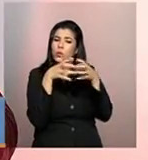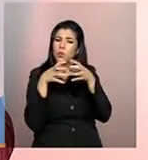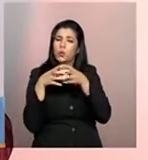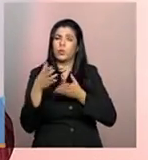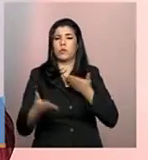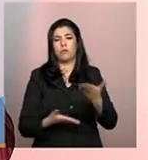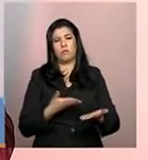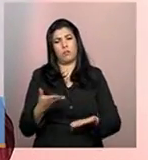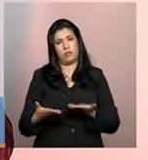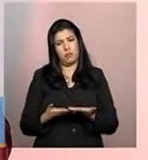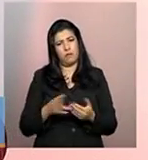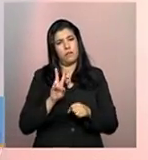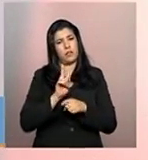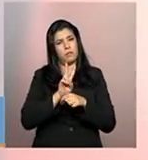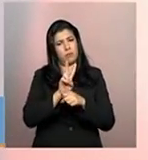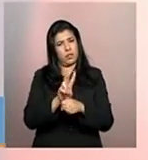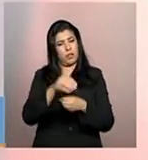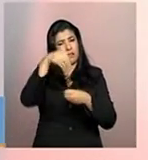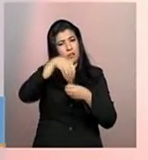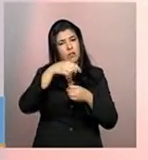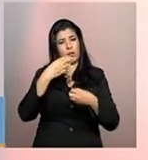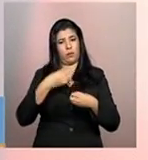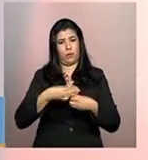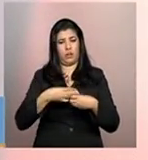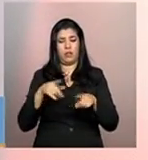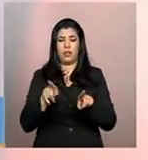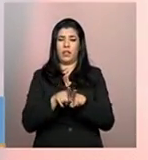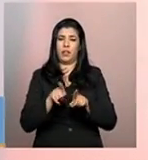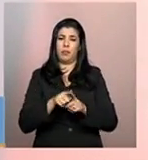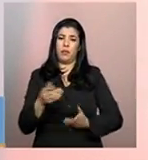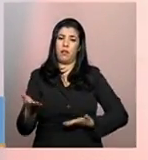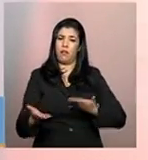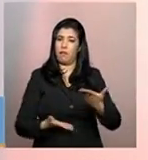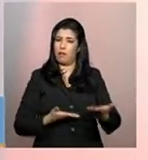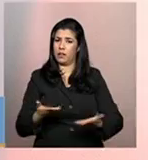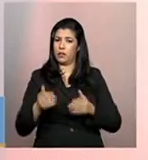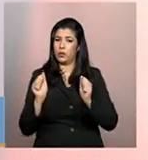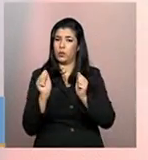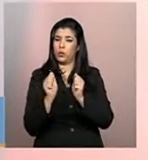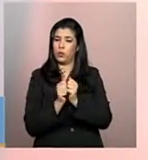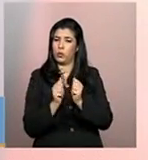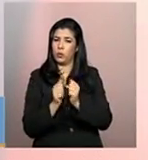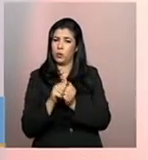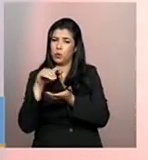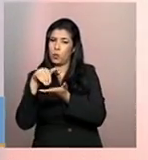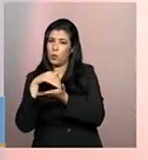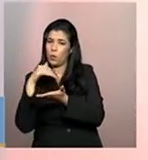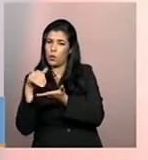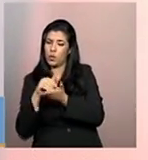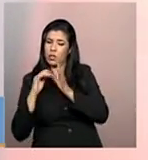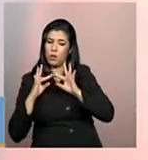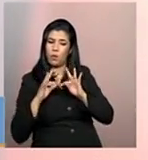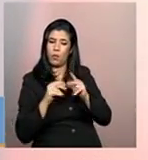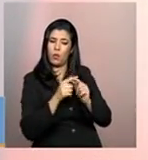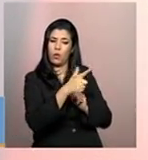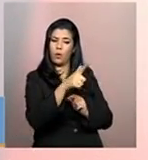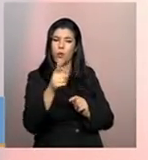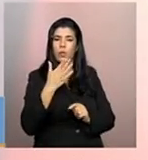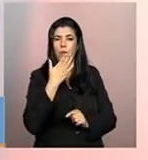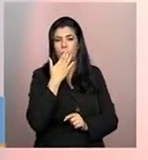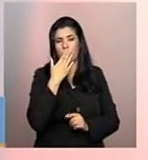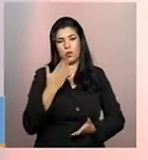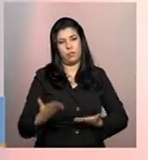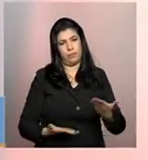no âmbito do município e a relação do gestor com todos esses serviços. Nessa